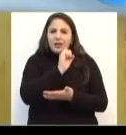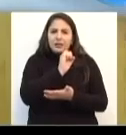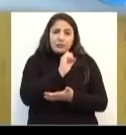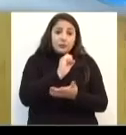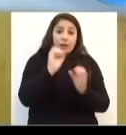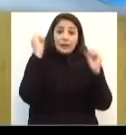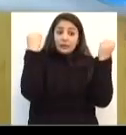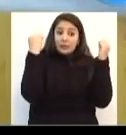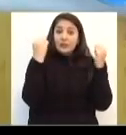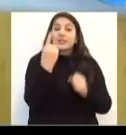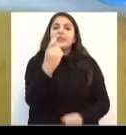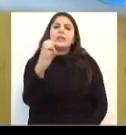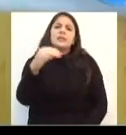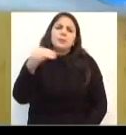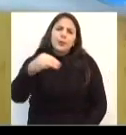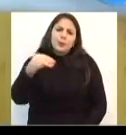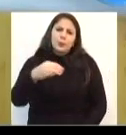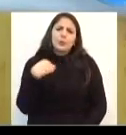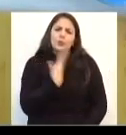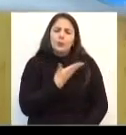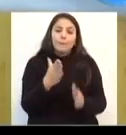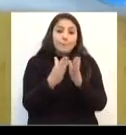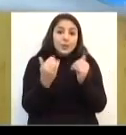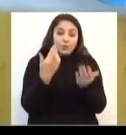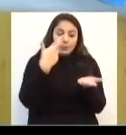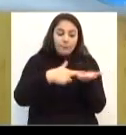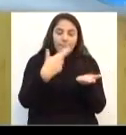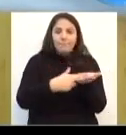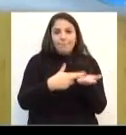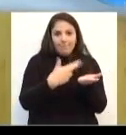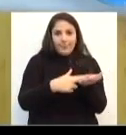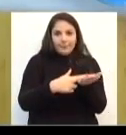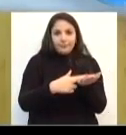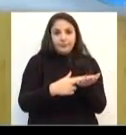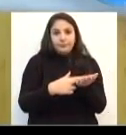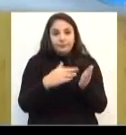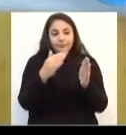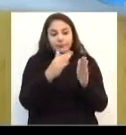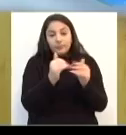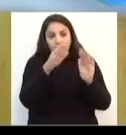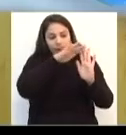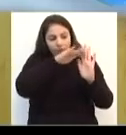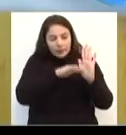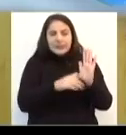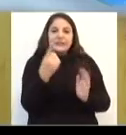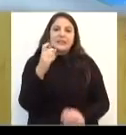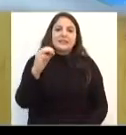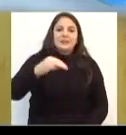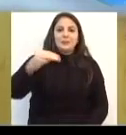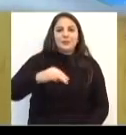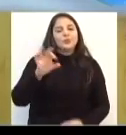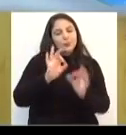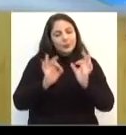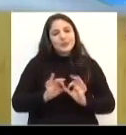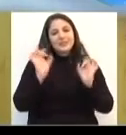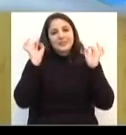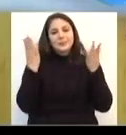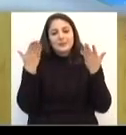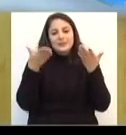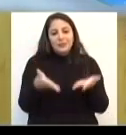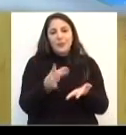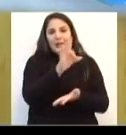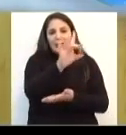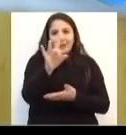15 minutos, né, que é o que a gente pede, é o que o regulamento da atividade nos exige, então com certeza deve ter alguma programação